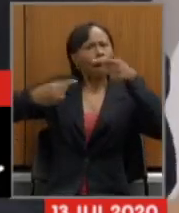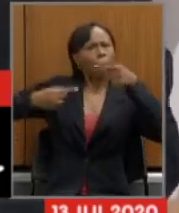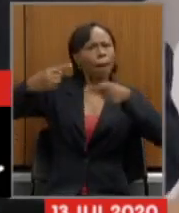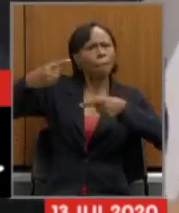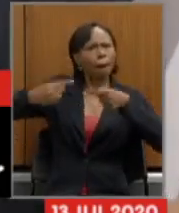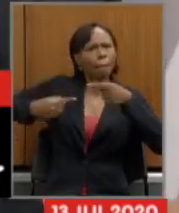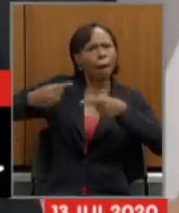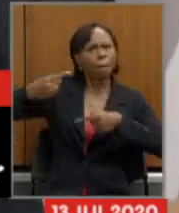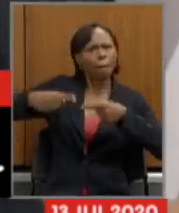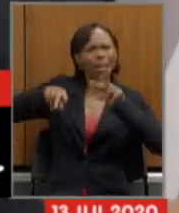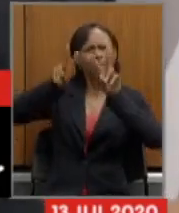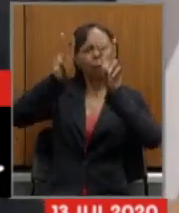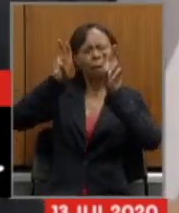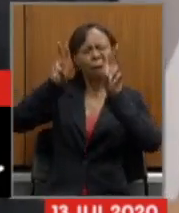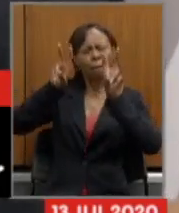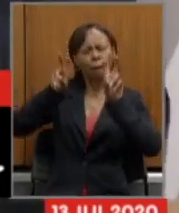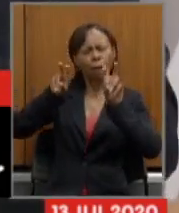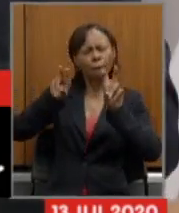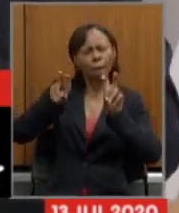até agora